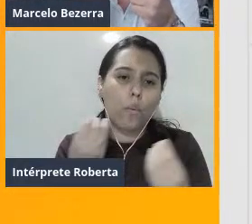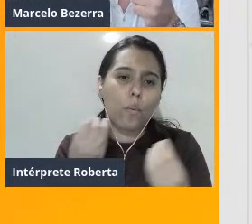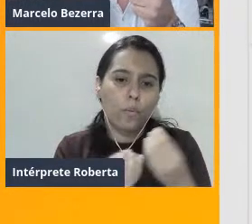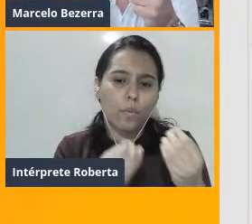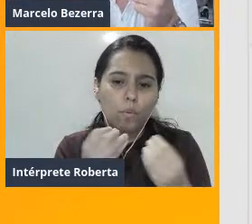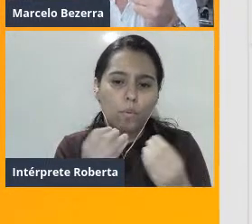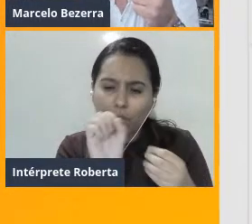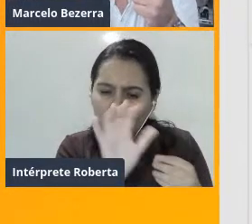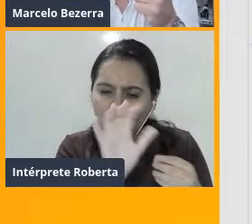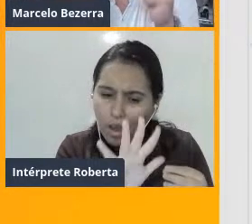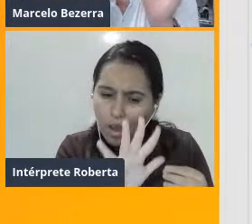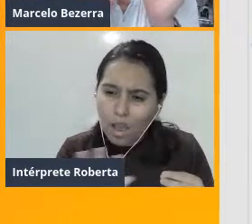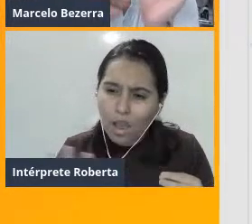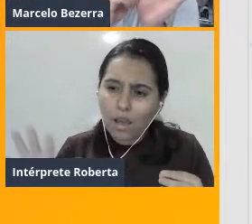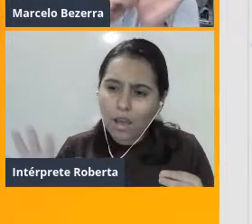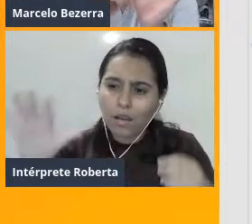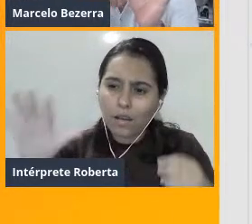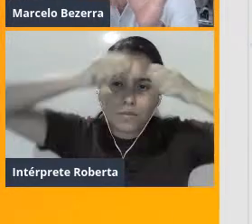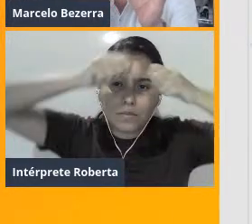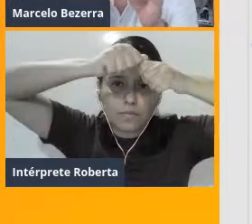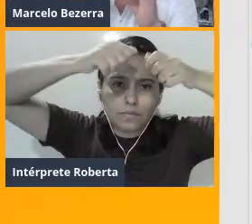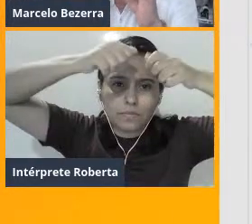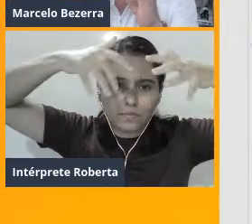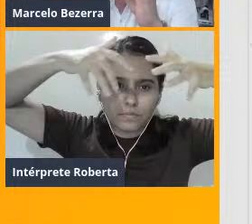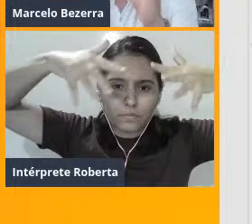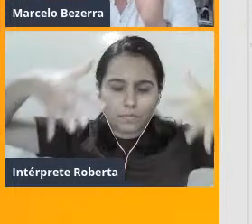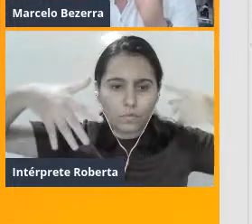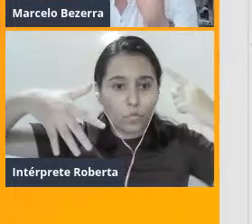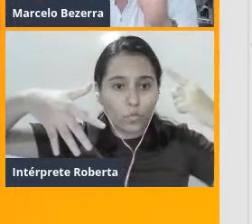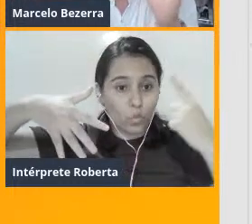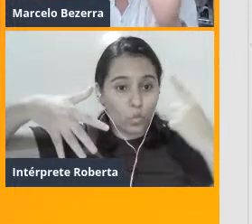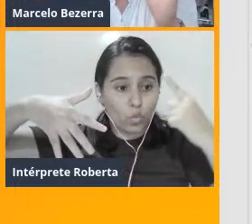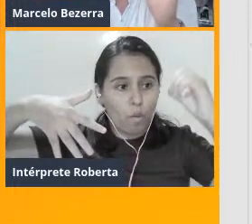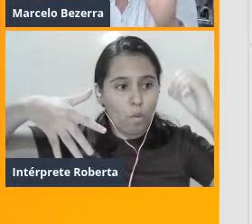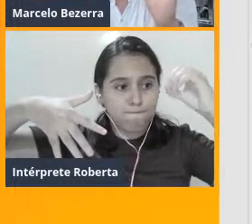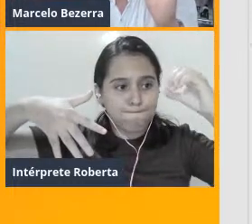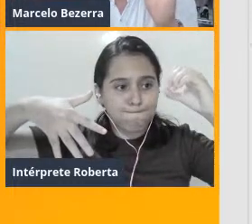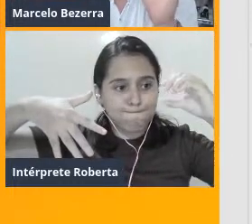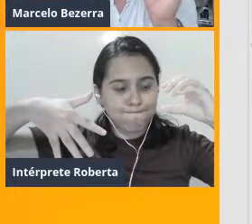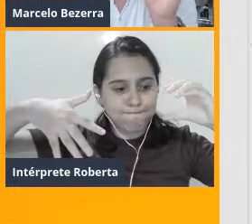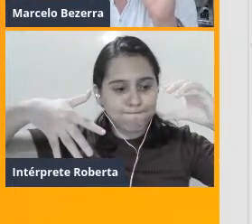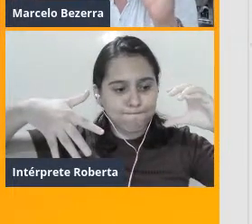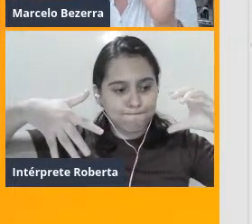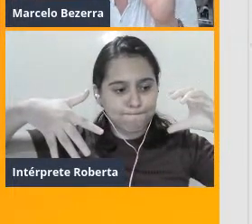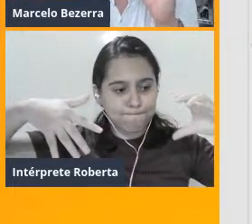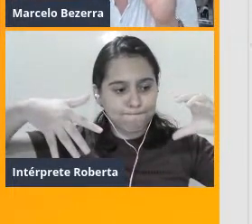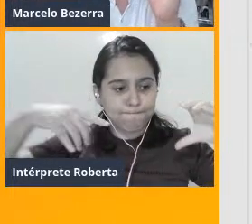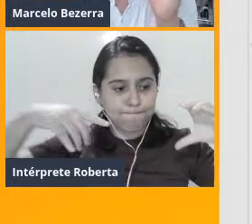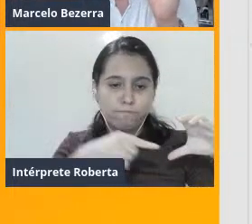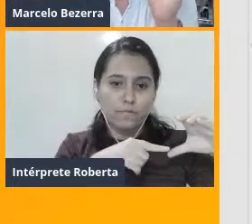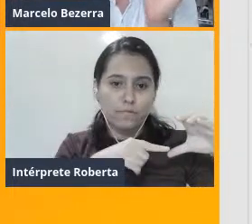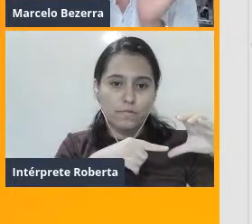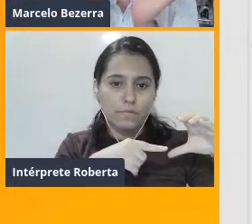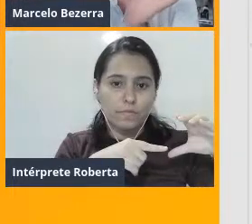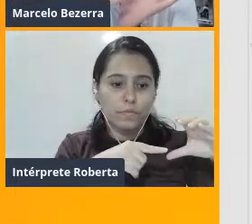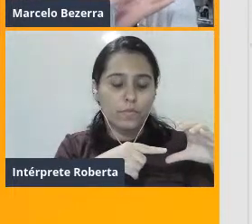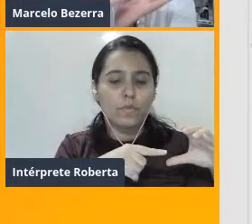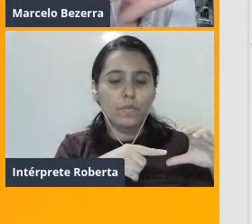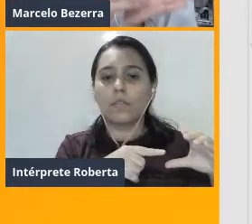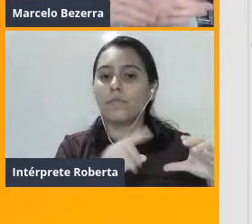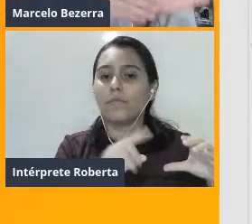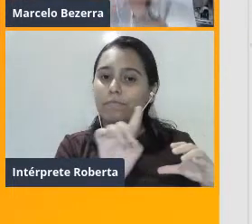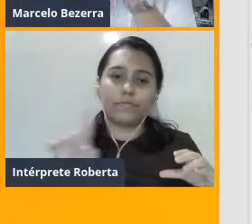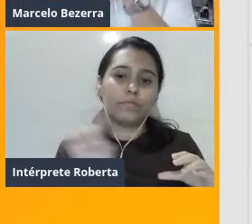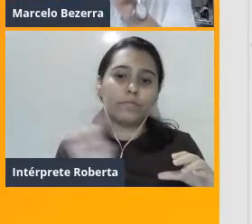esquema, de desenho esquemático, onde apenas um folículo cresce e tal, e vai ficar lá e ele vai ovular. Não. Foi